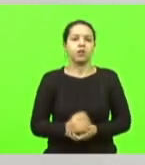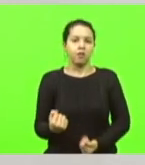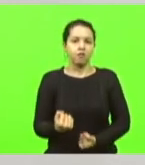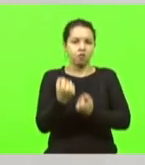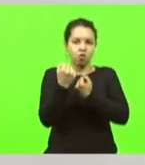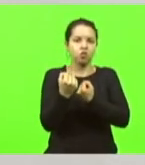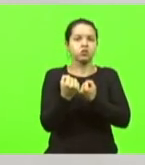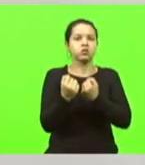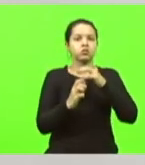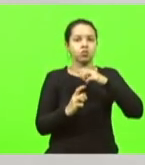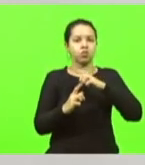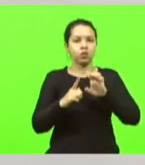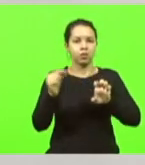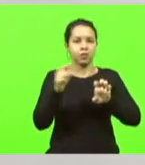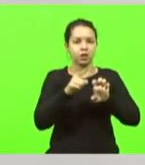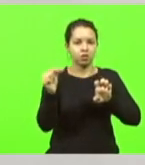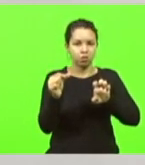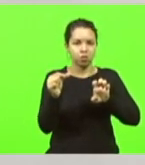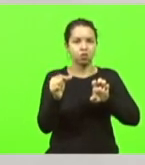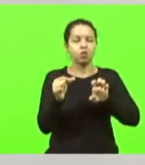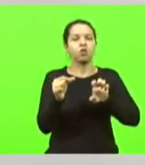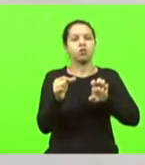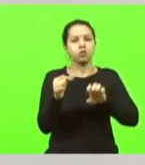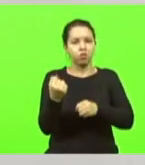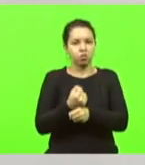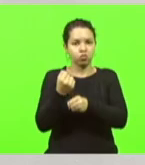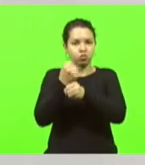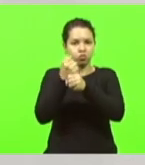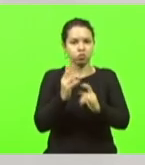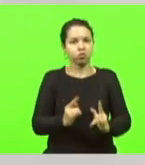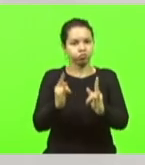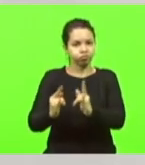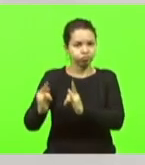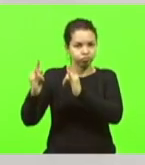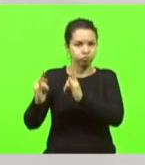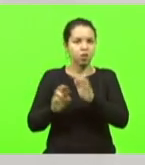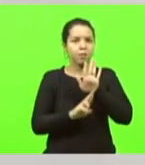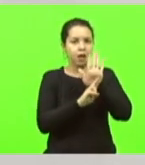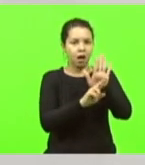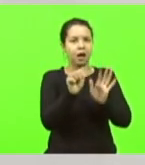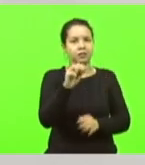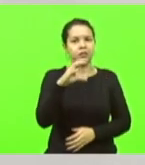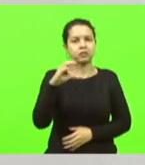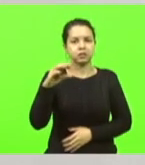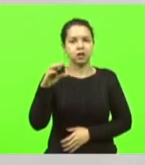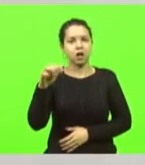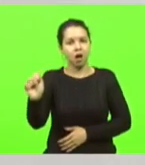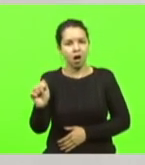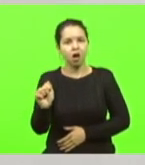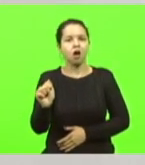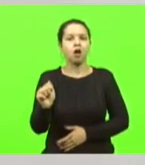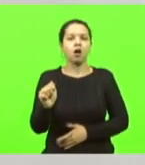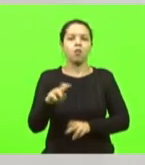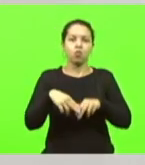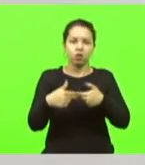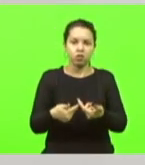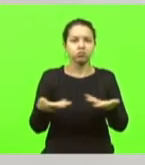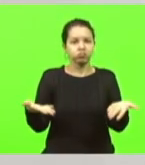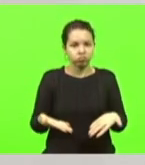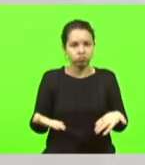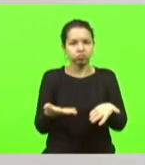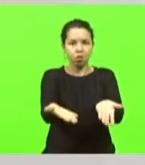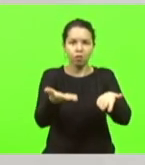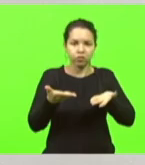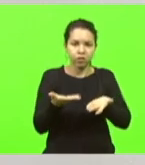representados pela ACCA, é que ocupamos esse espaço para convidar as senhoras e senhores deputados